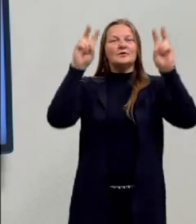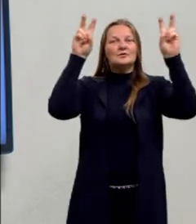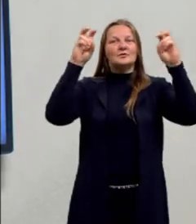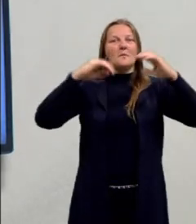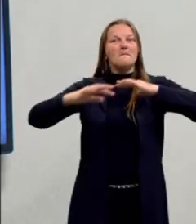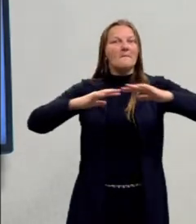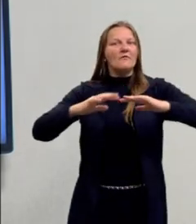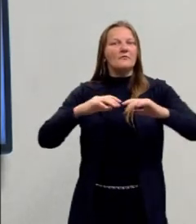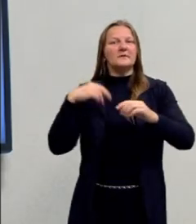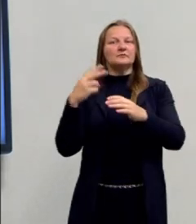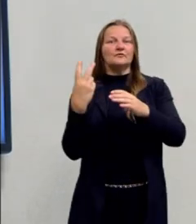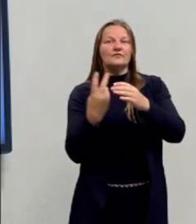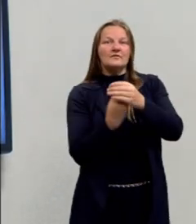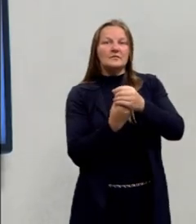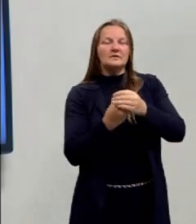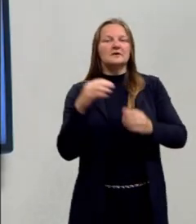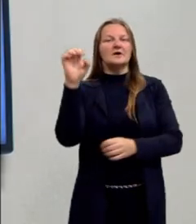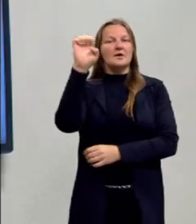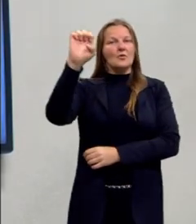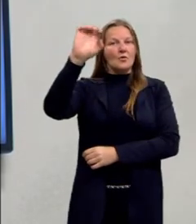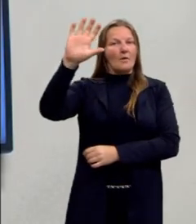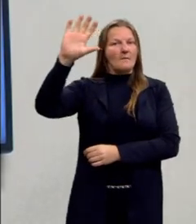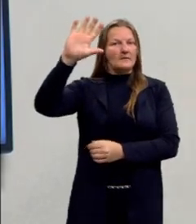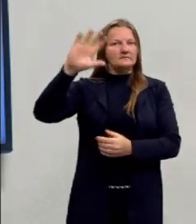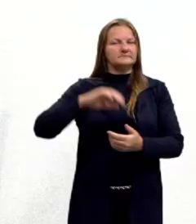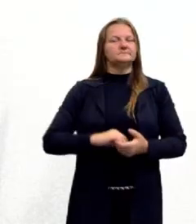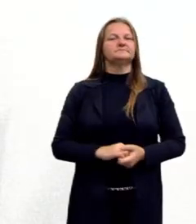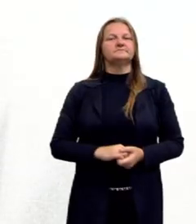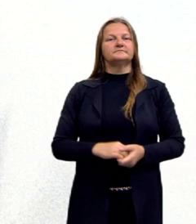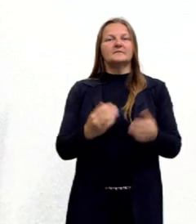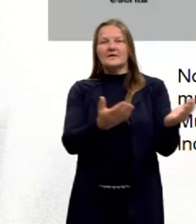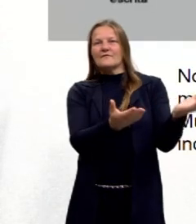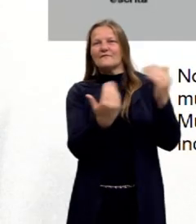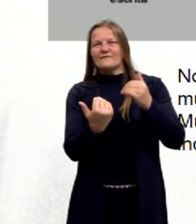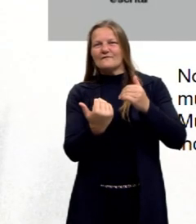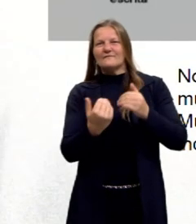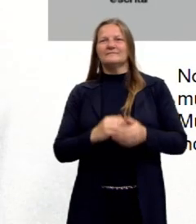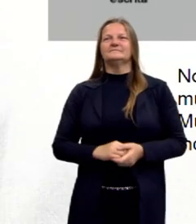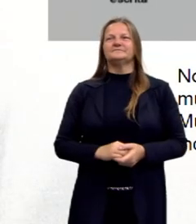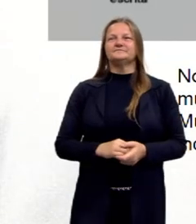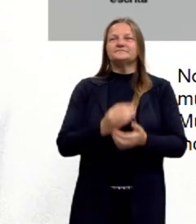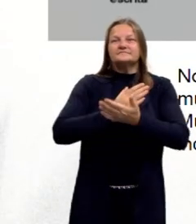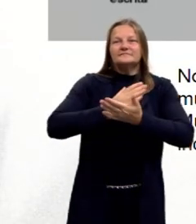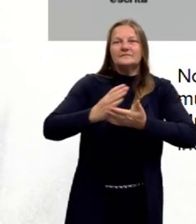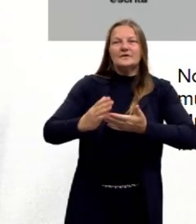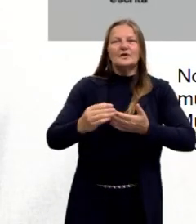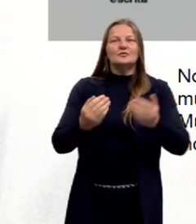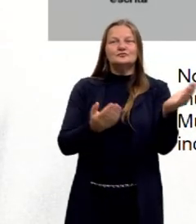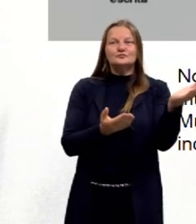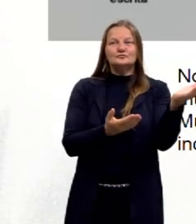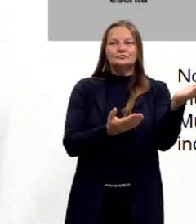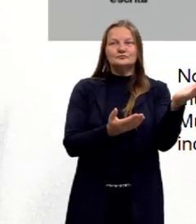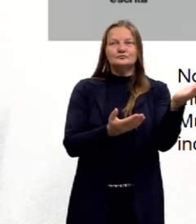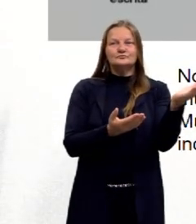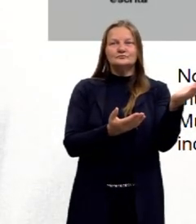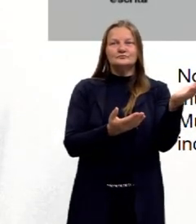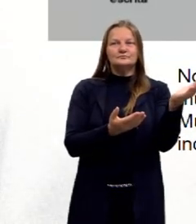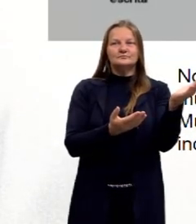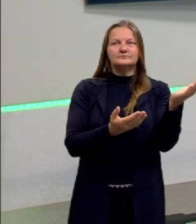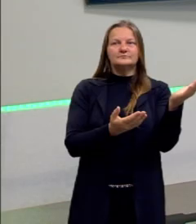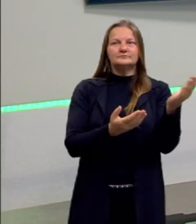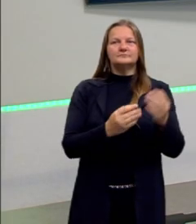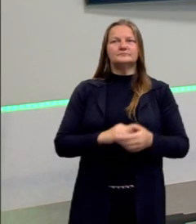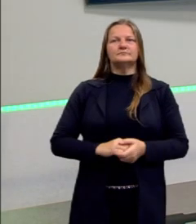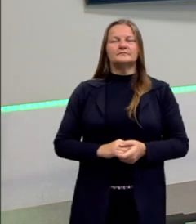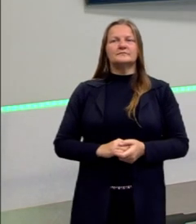movimentos de vanguarda europeia. Vamos lá? Começando aqui, trouxe para vocês um slide para a